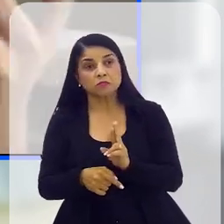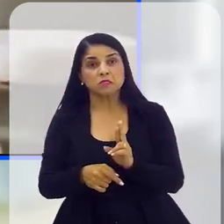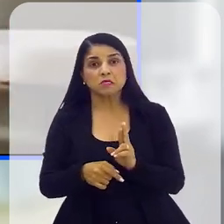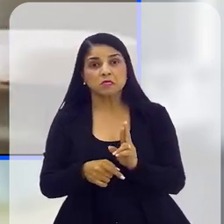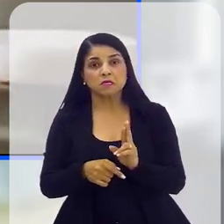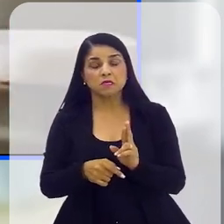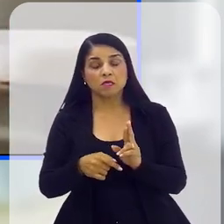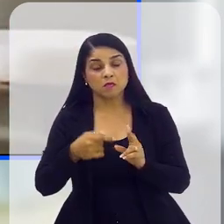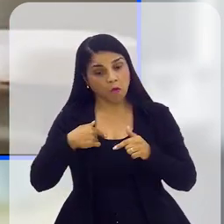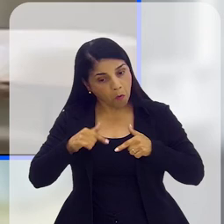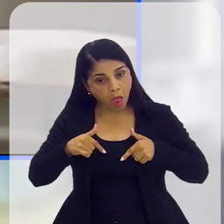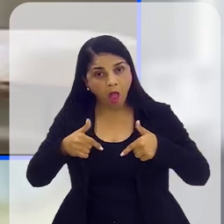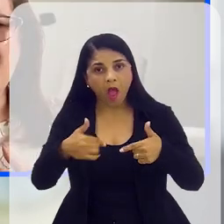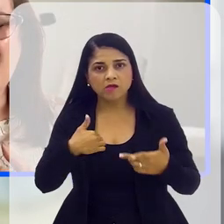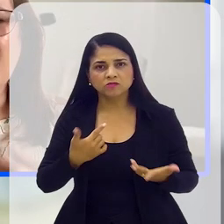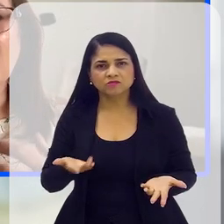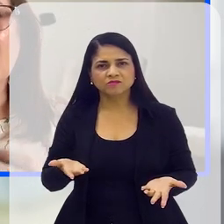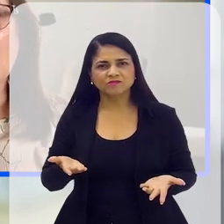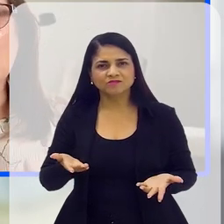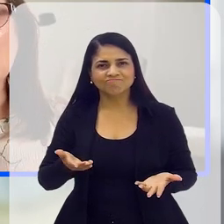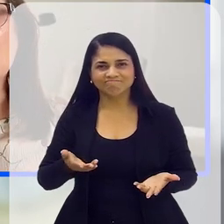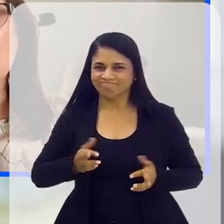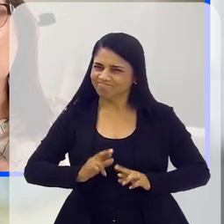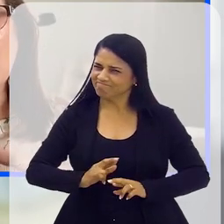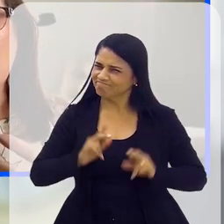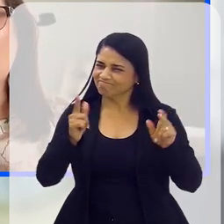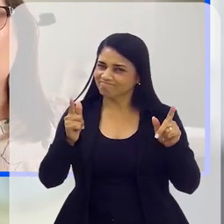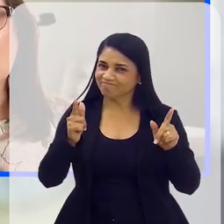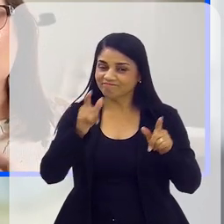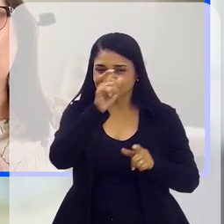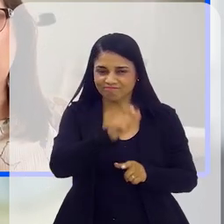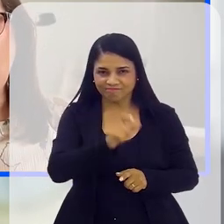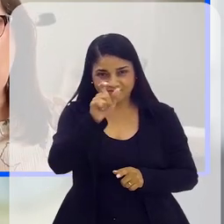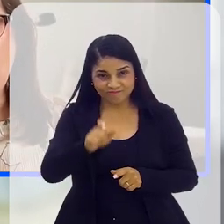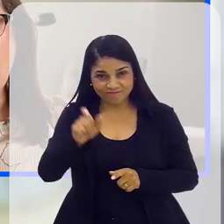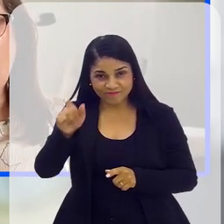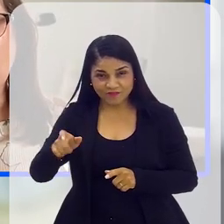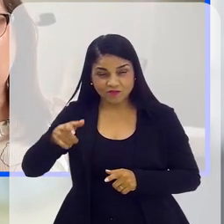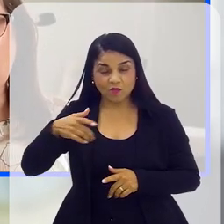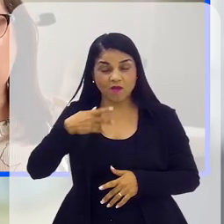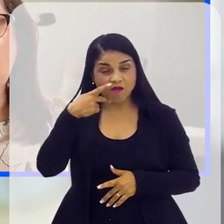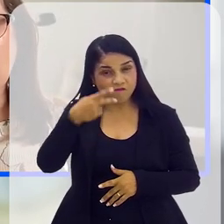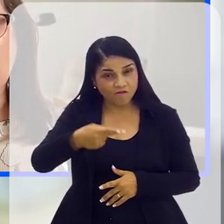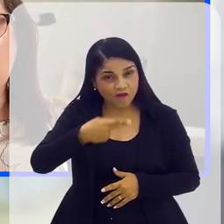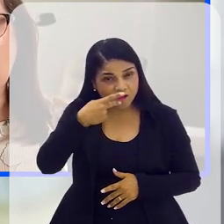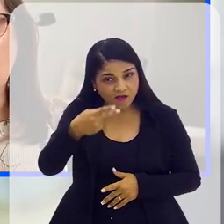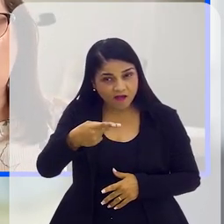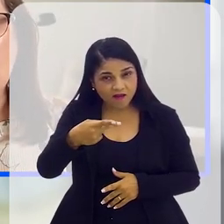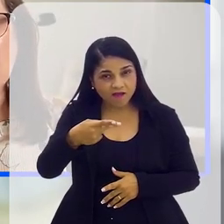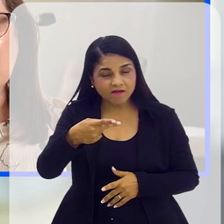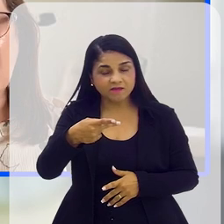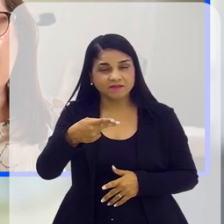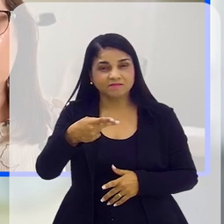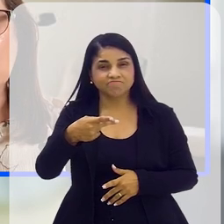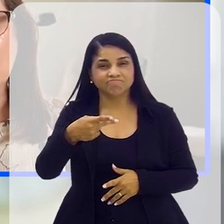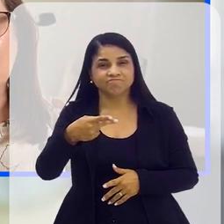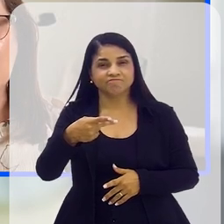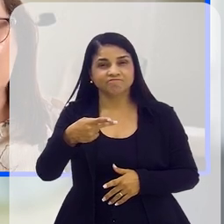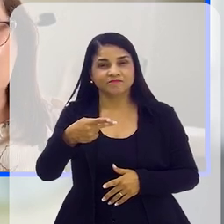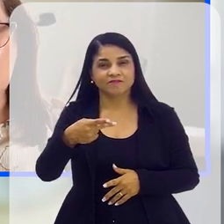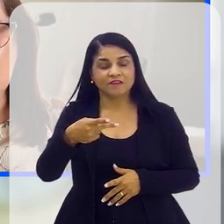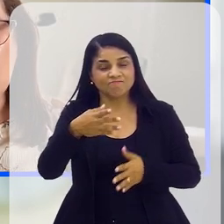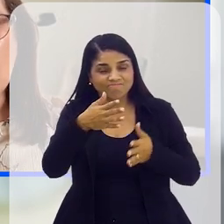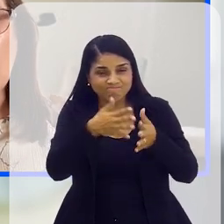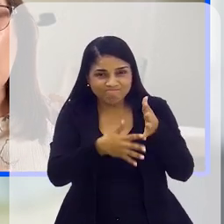à maneira como elas são. Então, em geral, a nossa fala, ela vem com uma série de